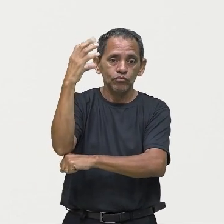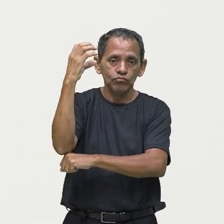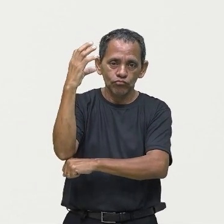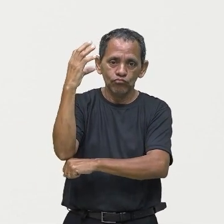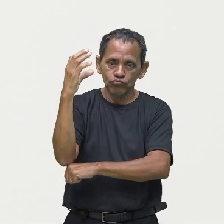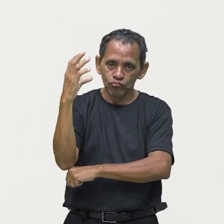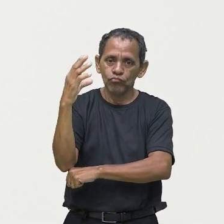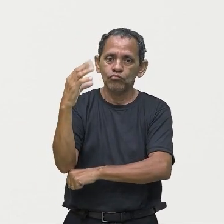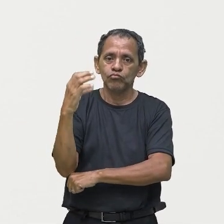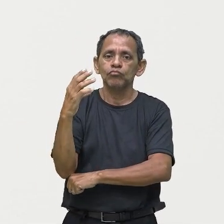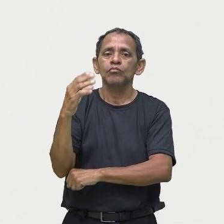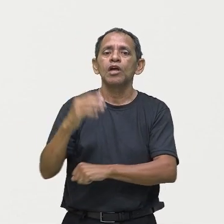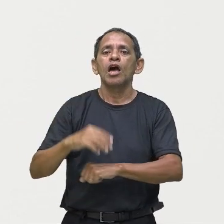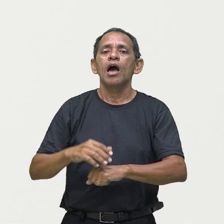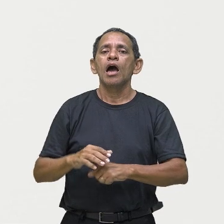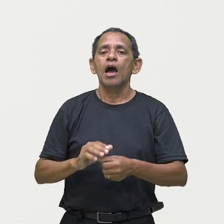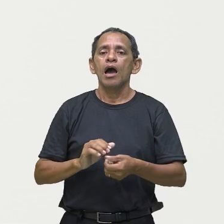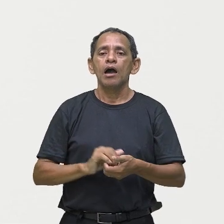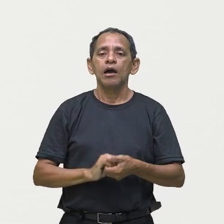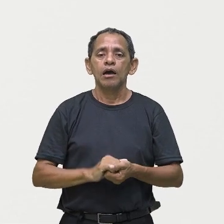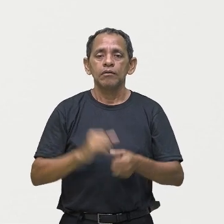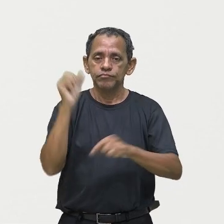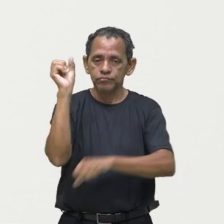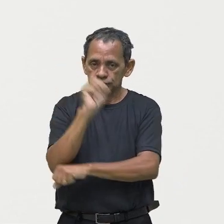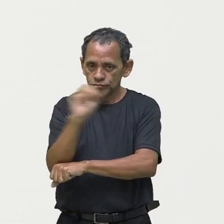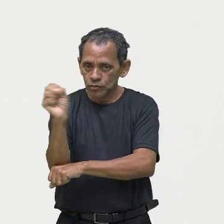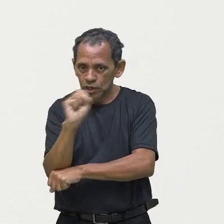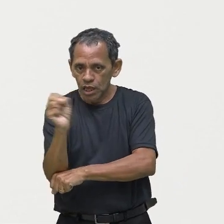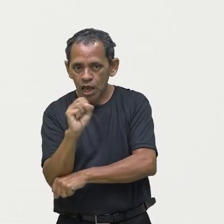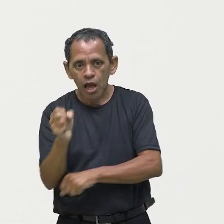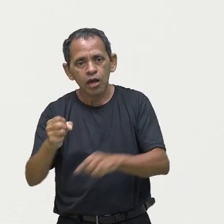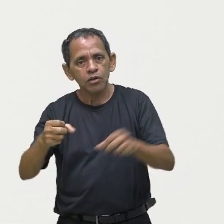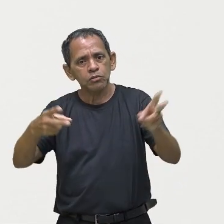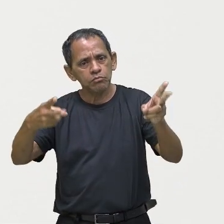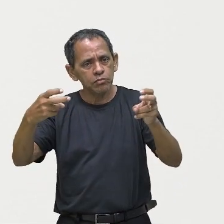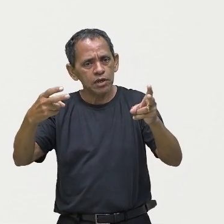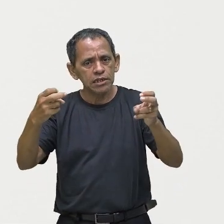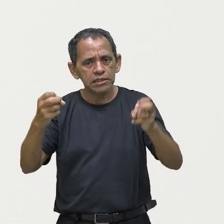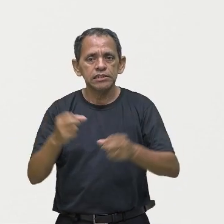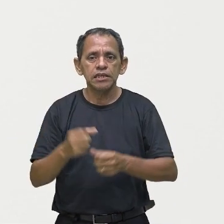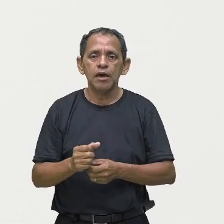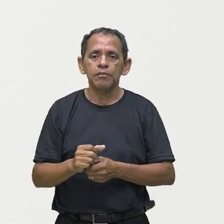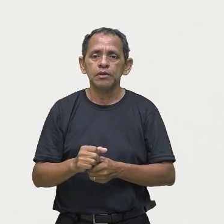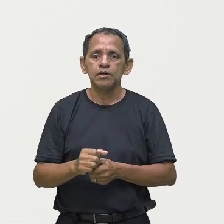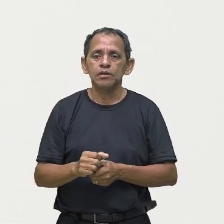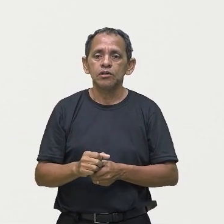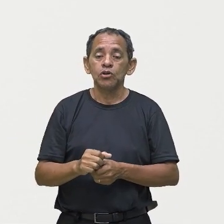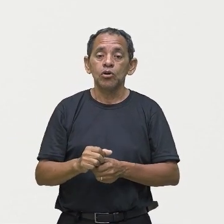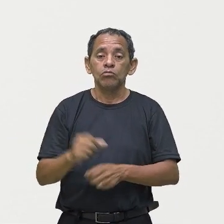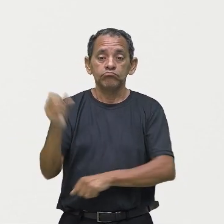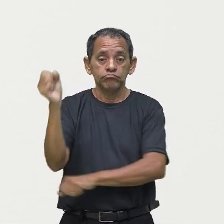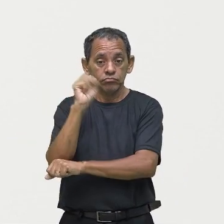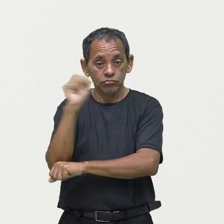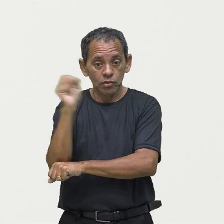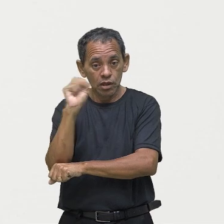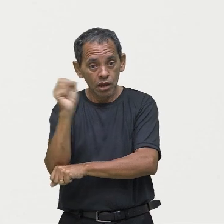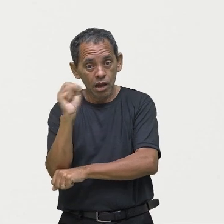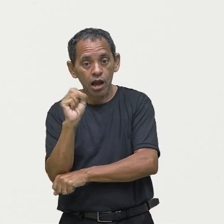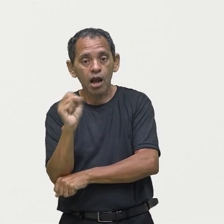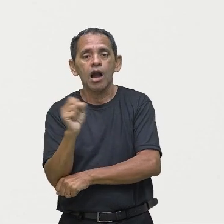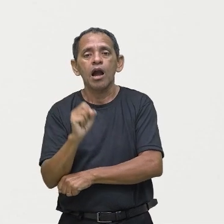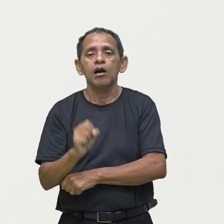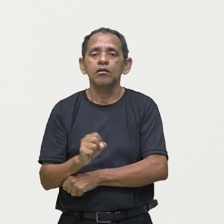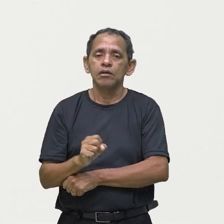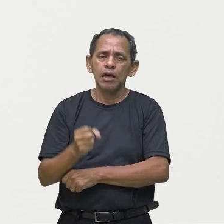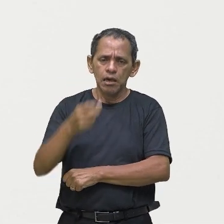quem mora em cidades grandes, ou mesmo que não more, mas já visitou e já reconhece aquele sinal, ele